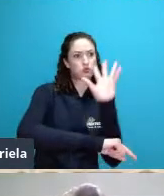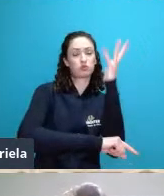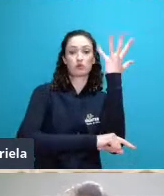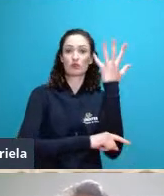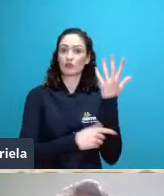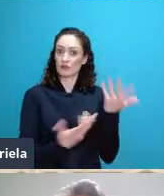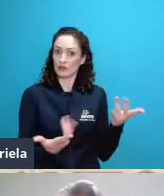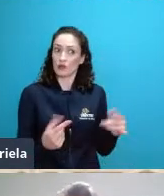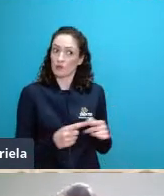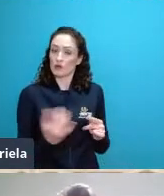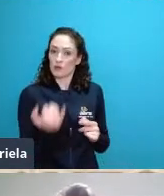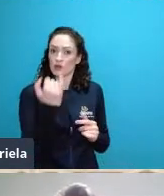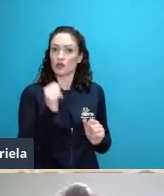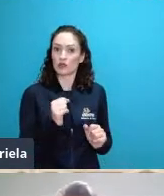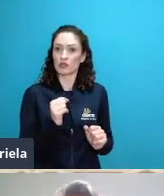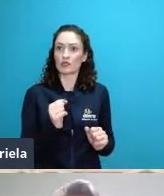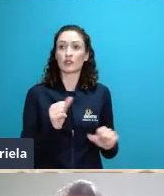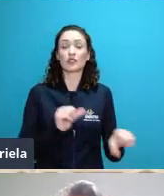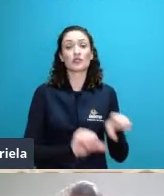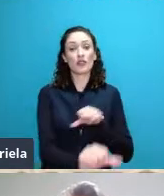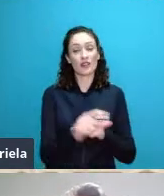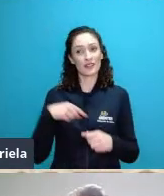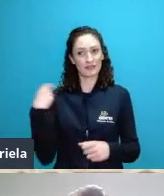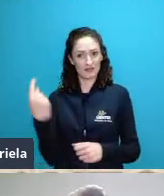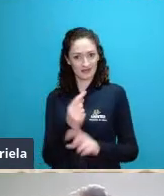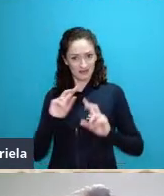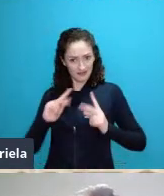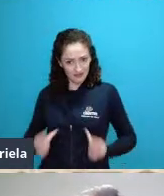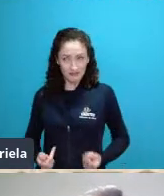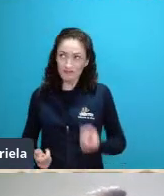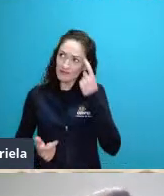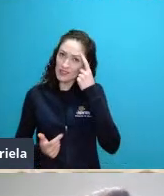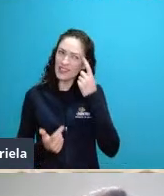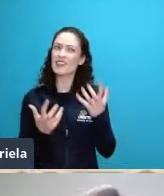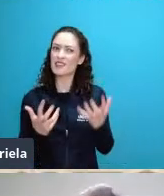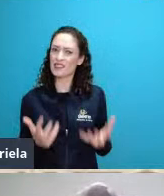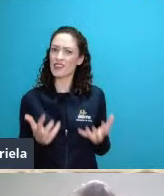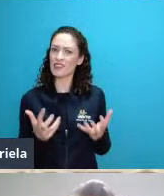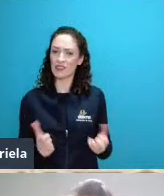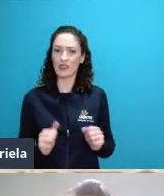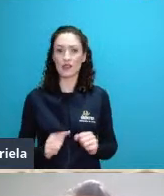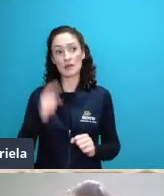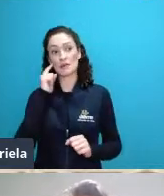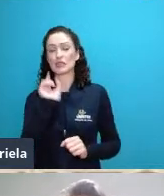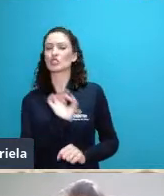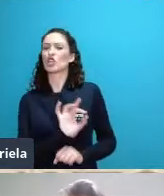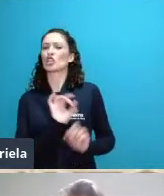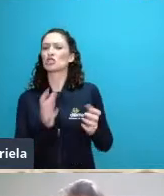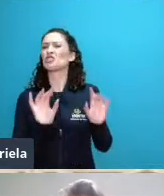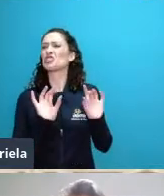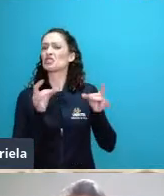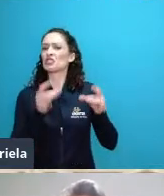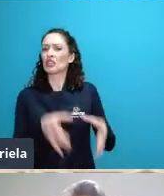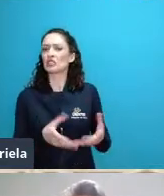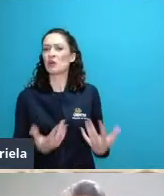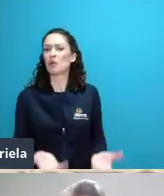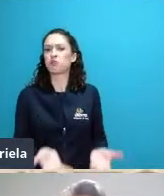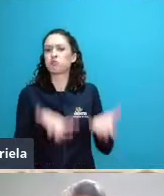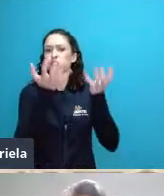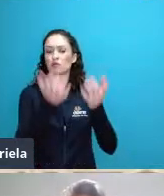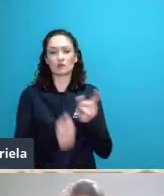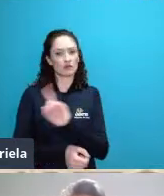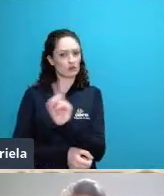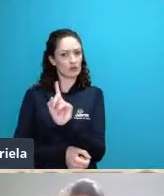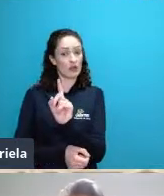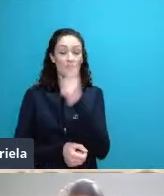sistemas que nós como humanidade não deixamos chegar e se desenvolver sozinhos a níveis de tornar aquele